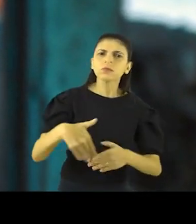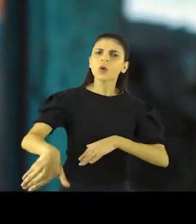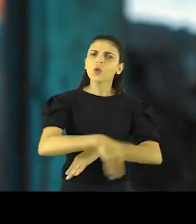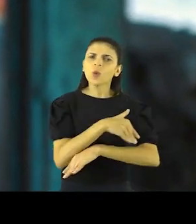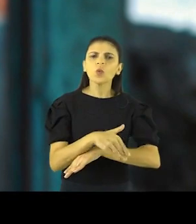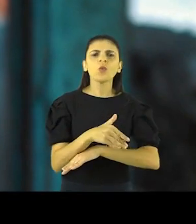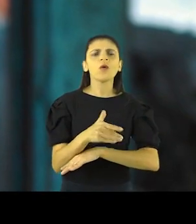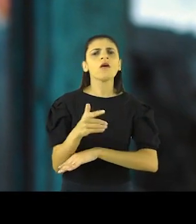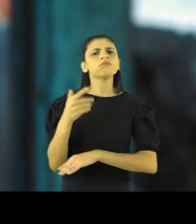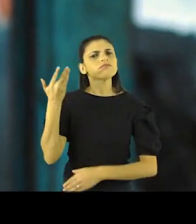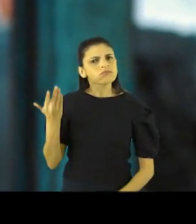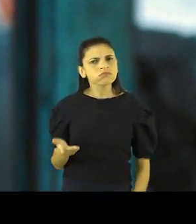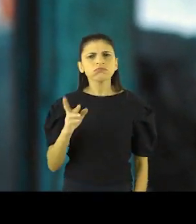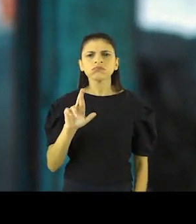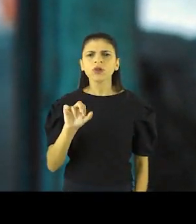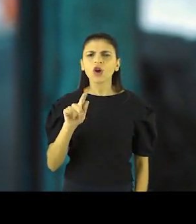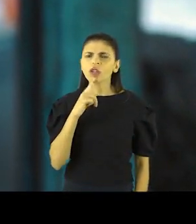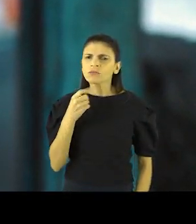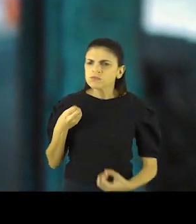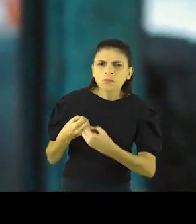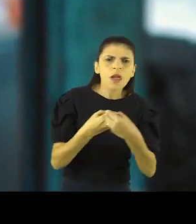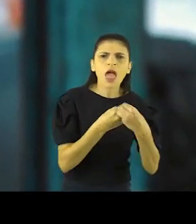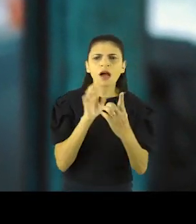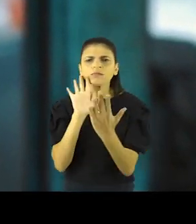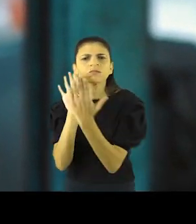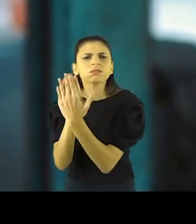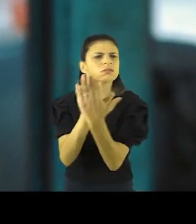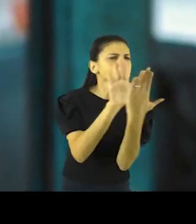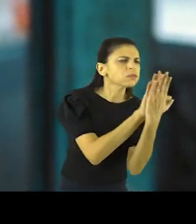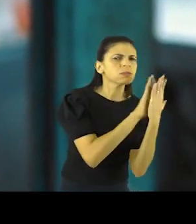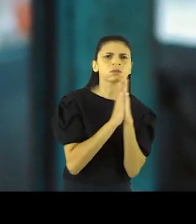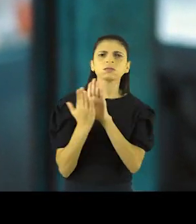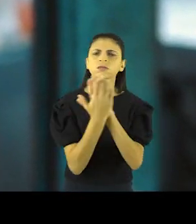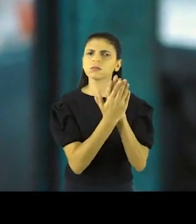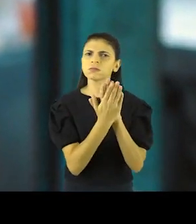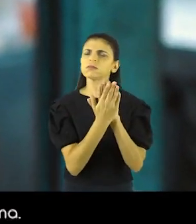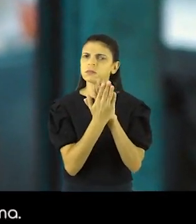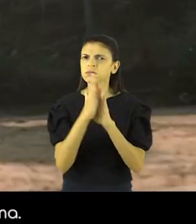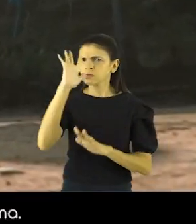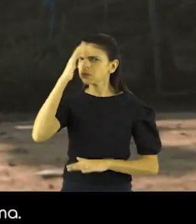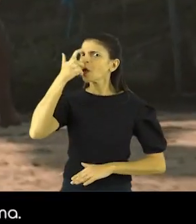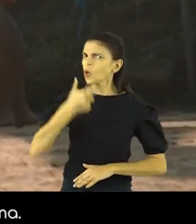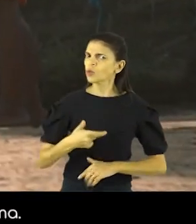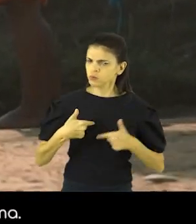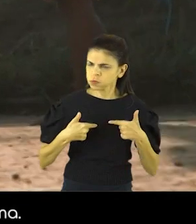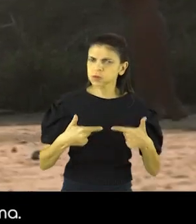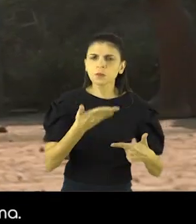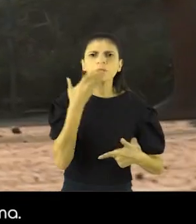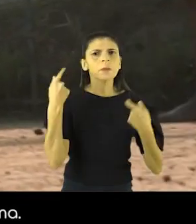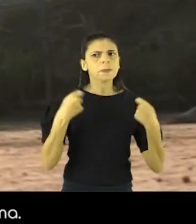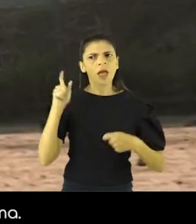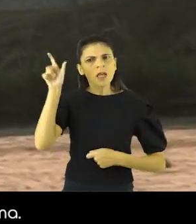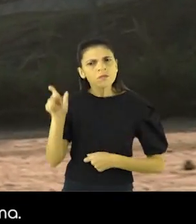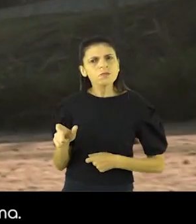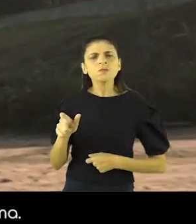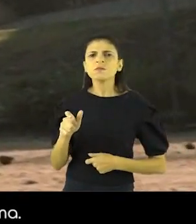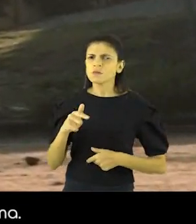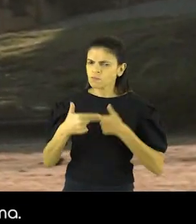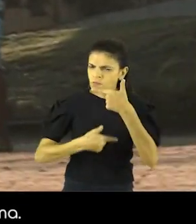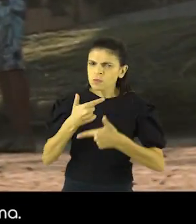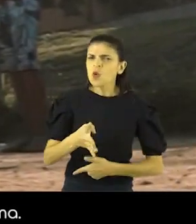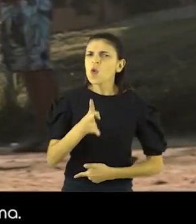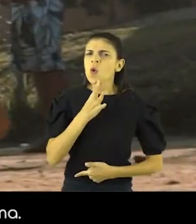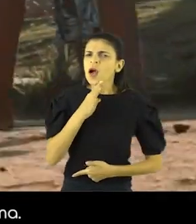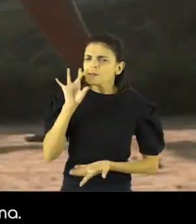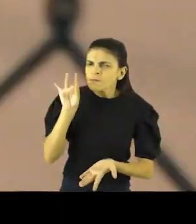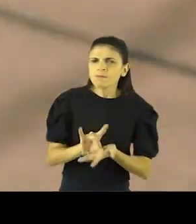prefeito de rua, prefeito do povo, fica perto. E isso aí ajuda muito a resolver os problemas que a gente necessita, porque ele está